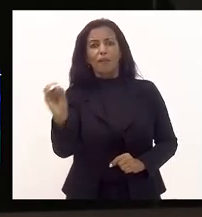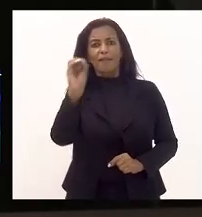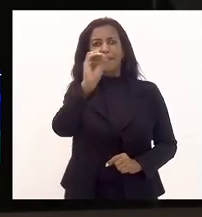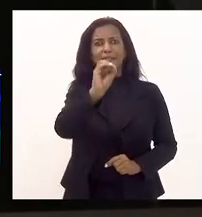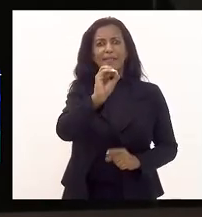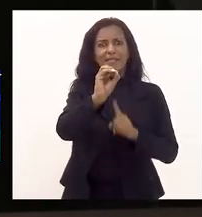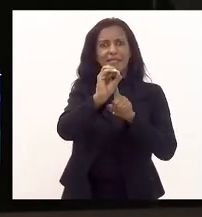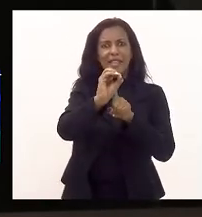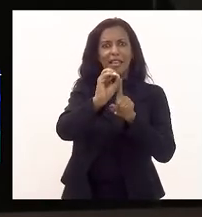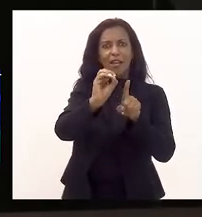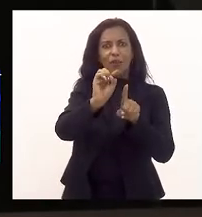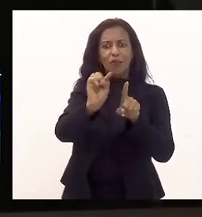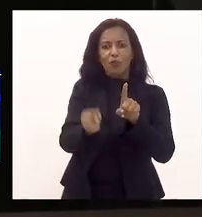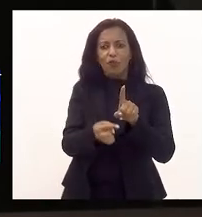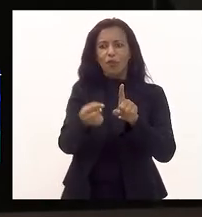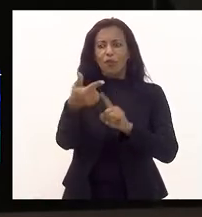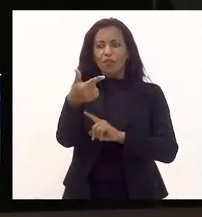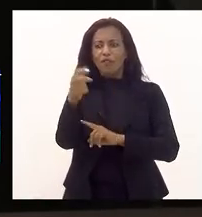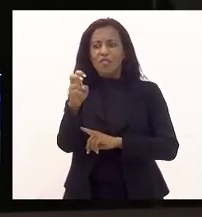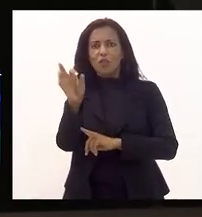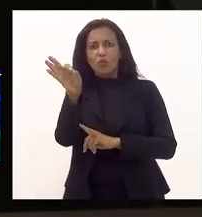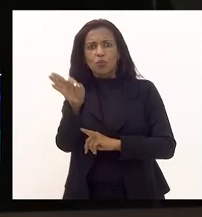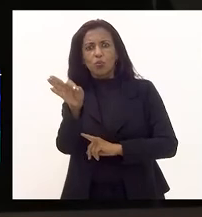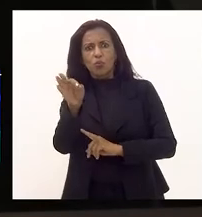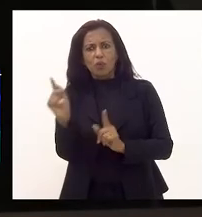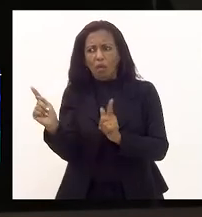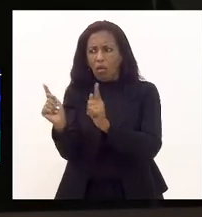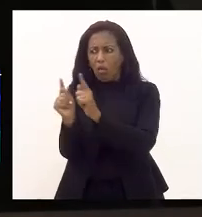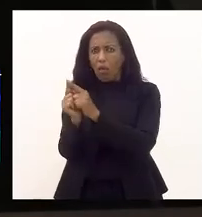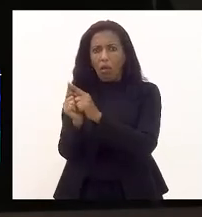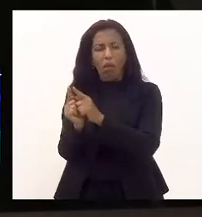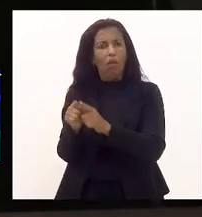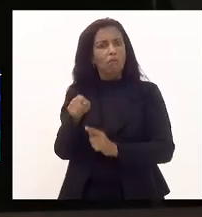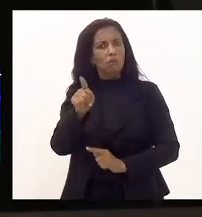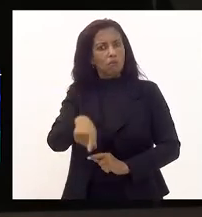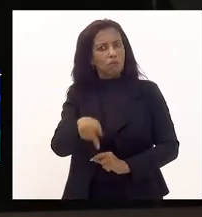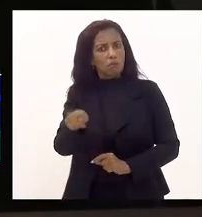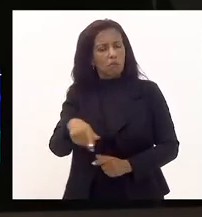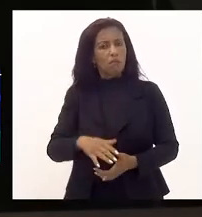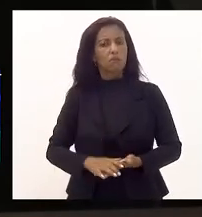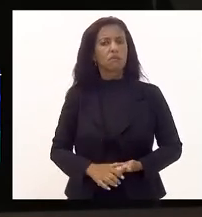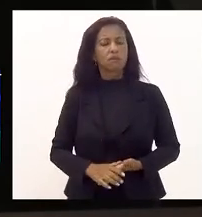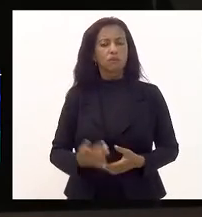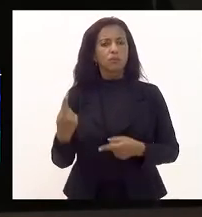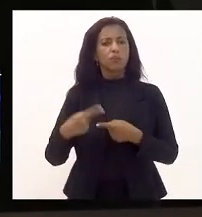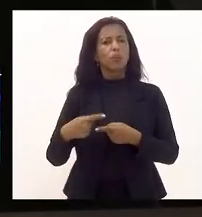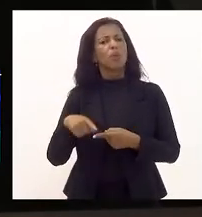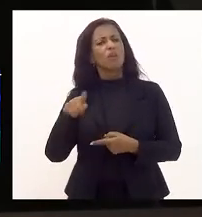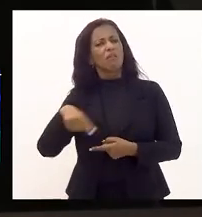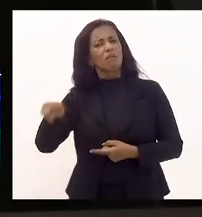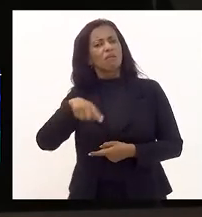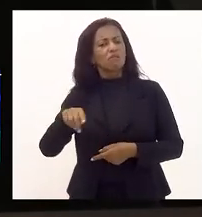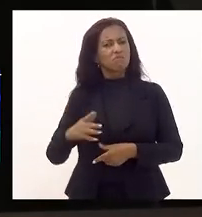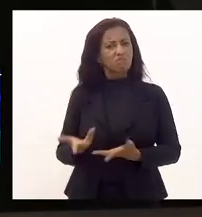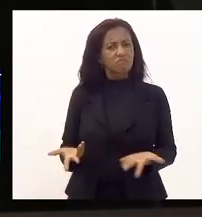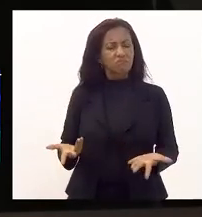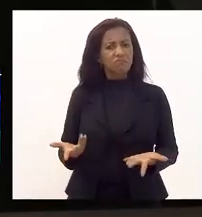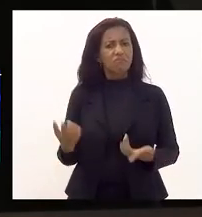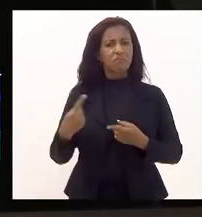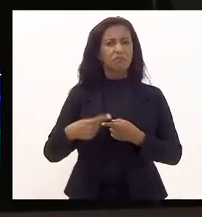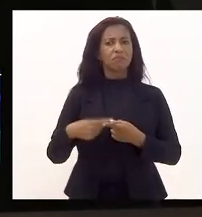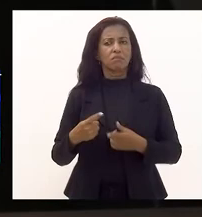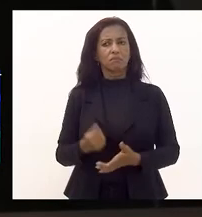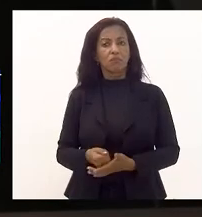,25%. Então é isso daí. Agora, por que eles fazem isto? Porque